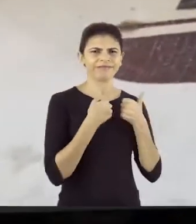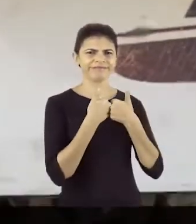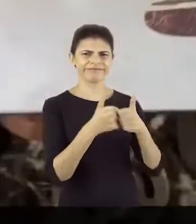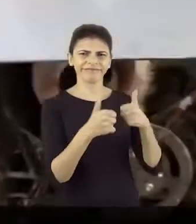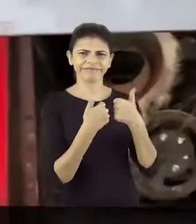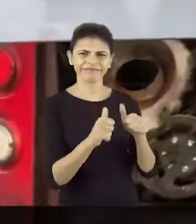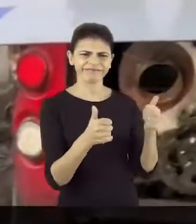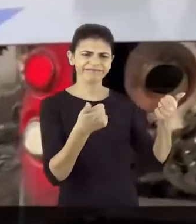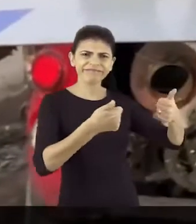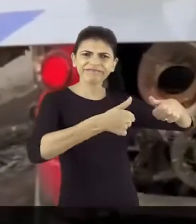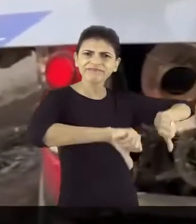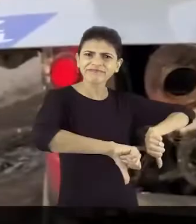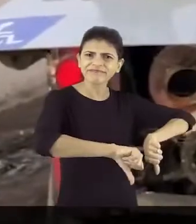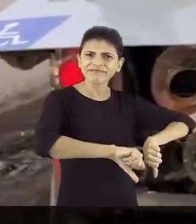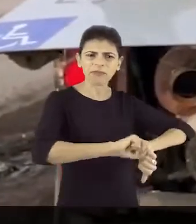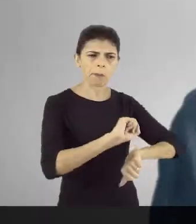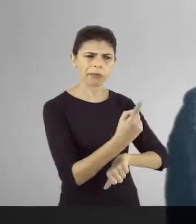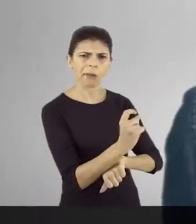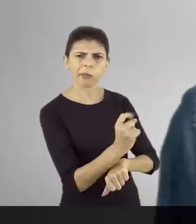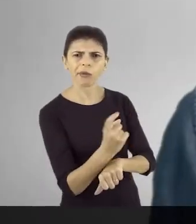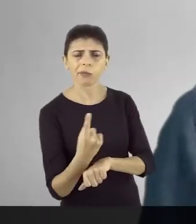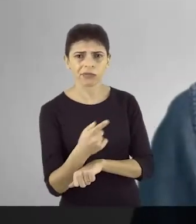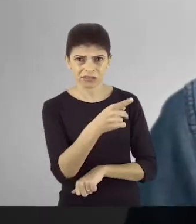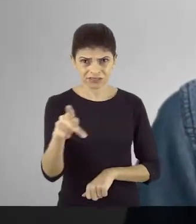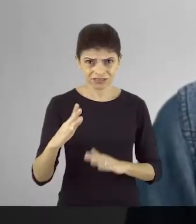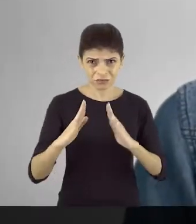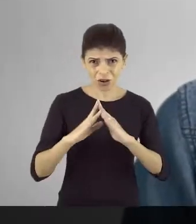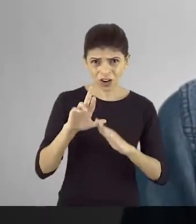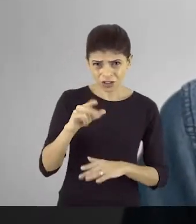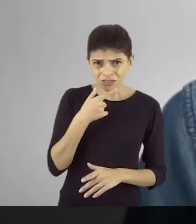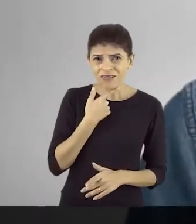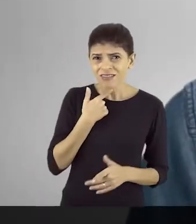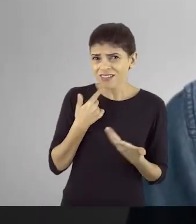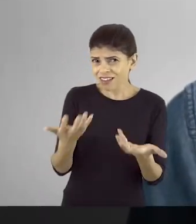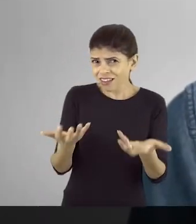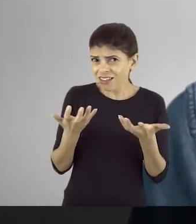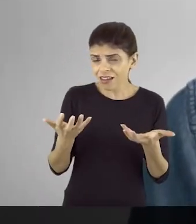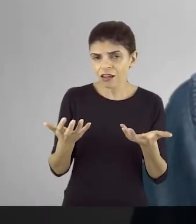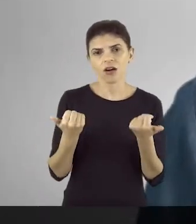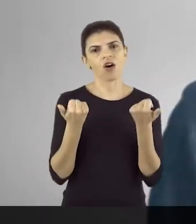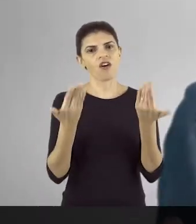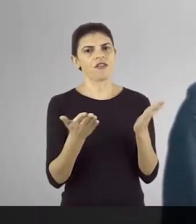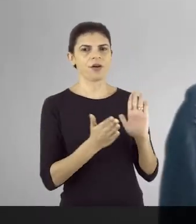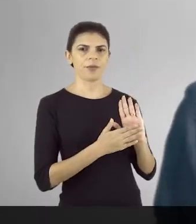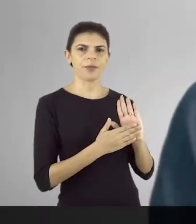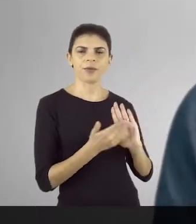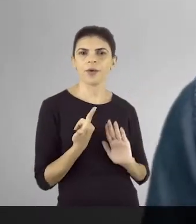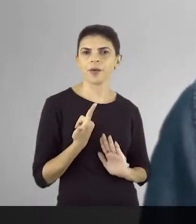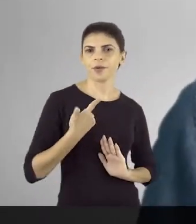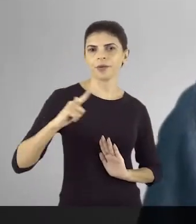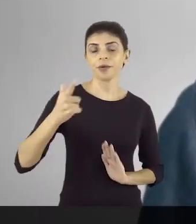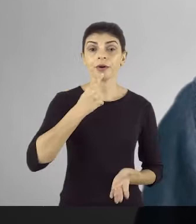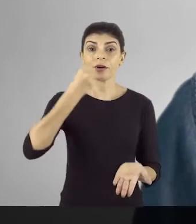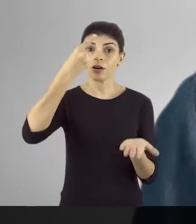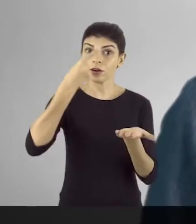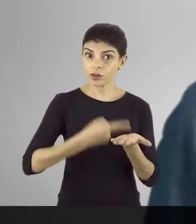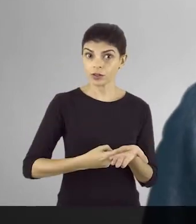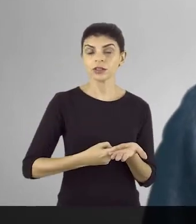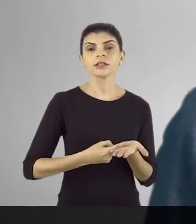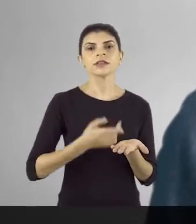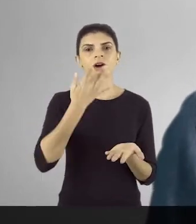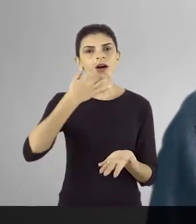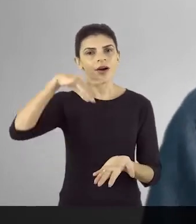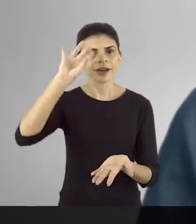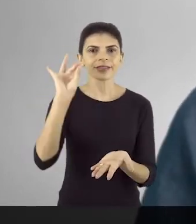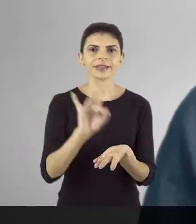transportes caindo aos pedaços. Não é isso que o carioca de bem deseja. Ofereço uma outra opção. Meu